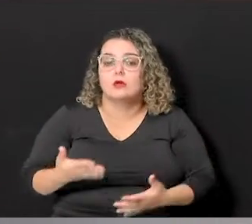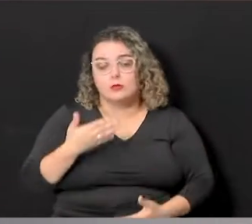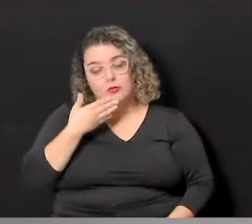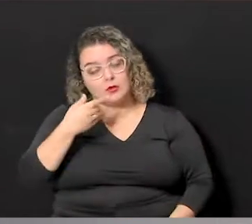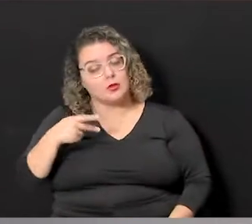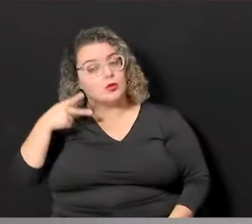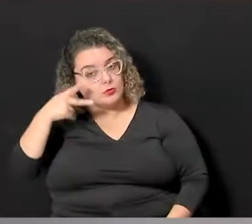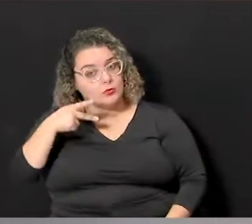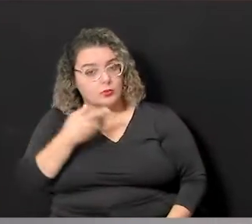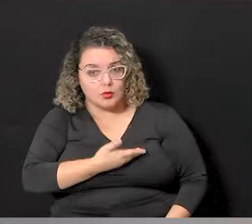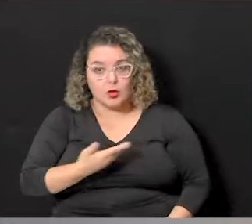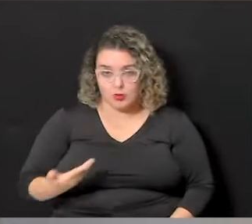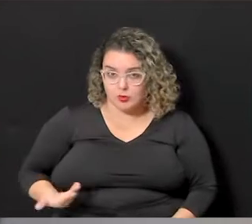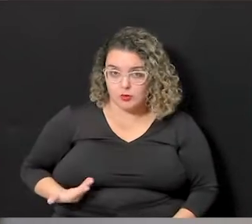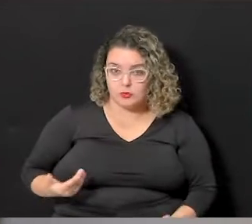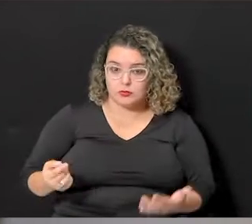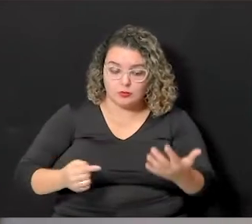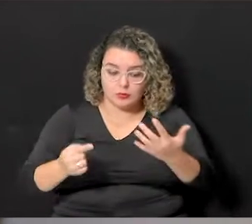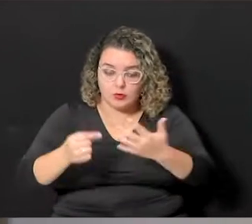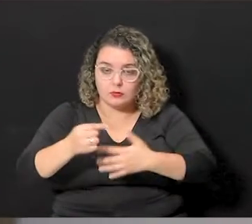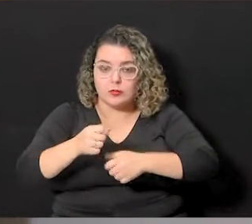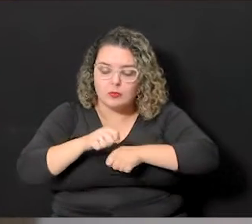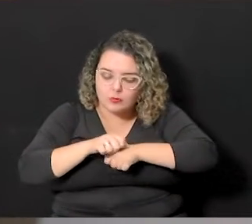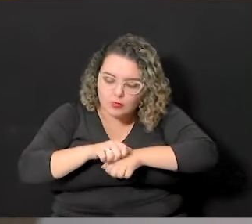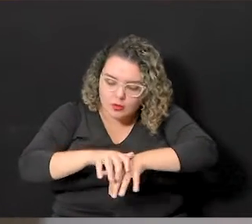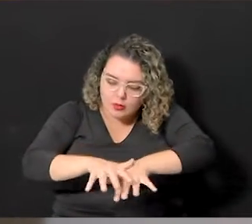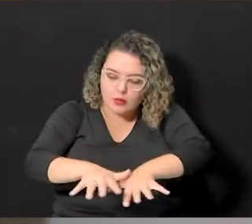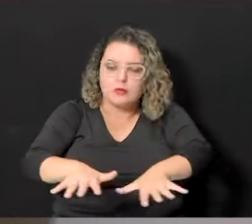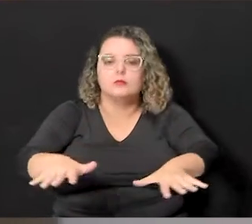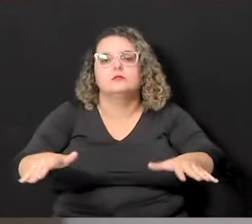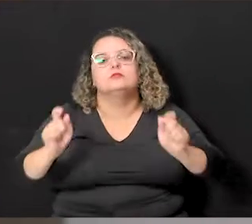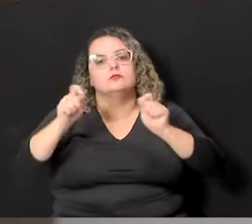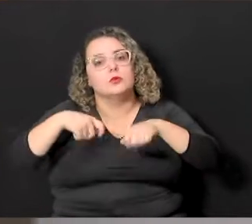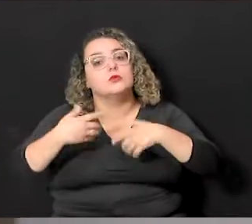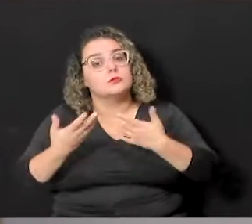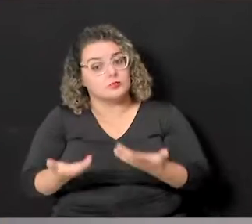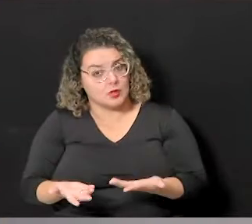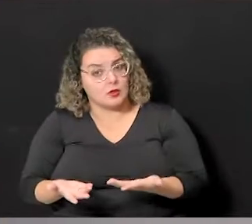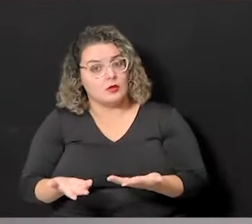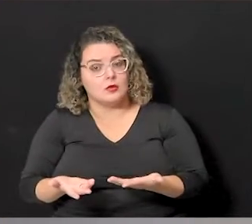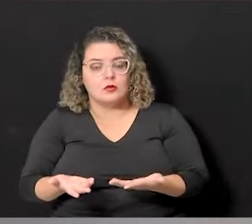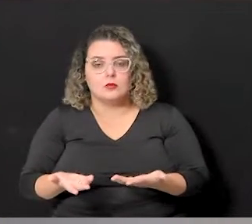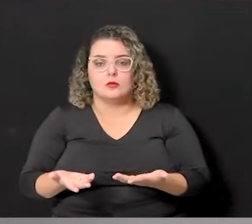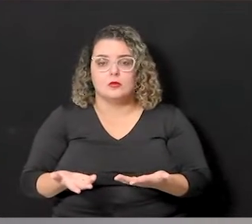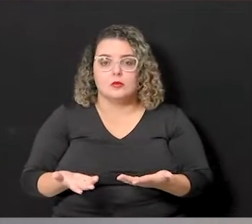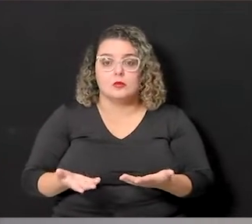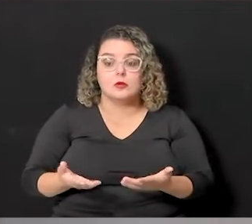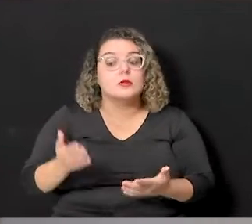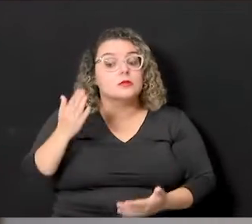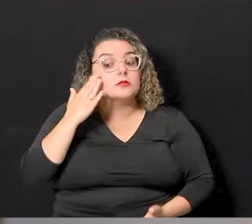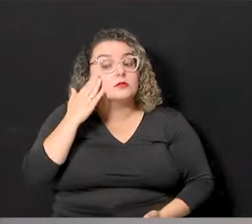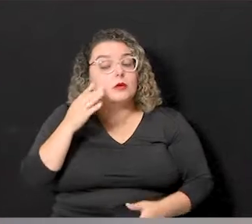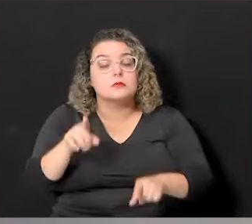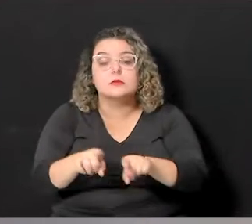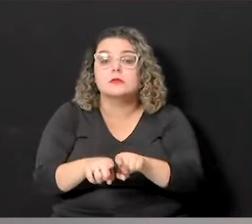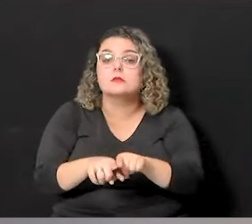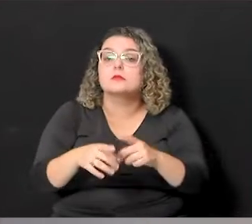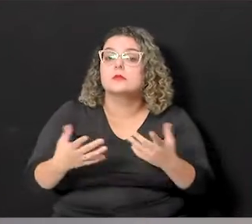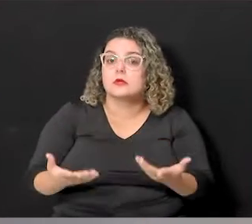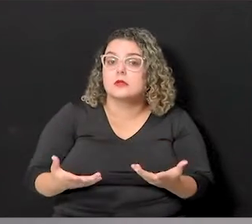melhora a política pública, à medida que amplia as possibilidades e